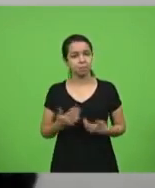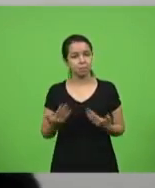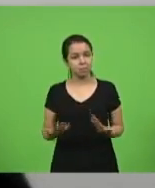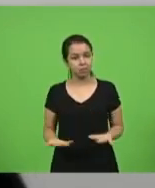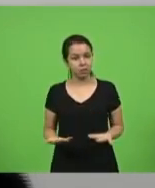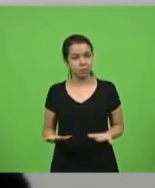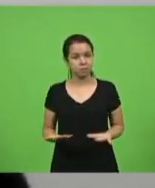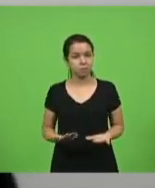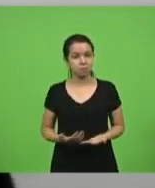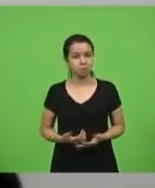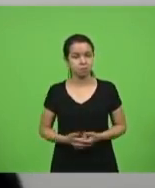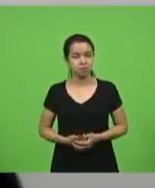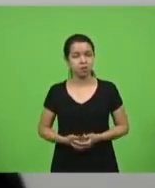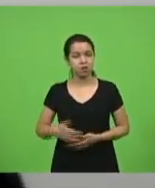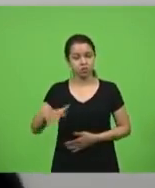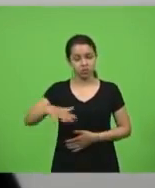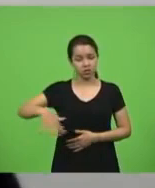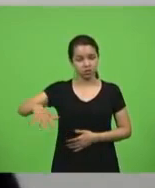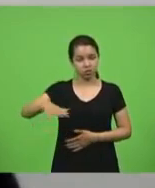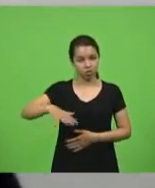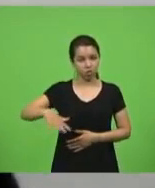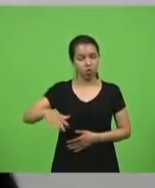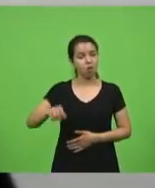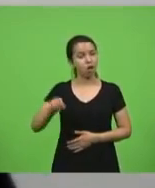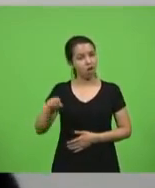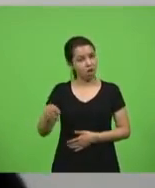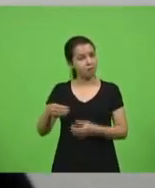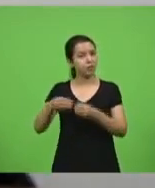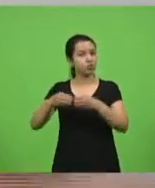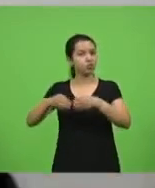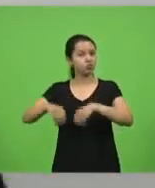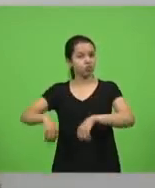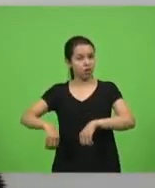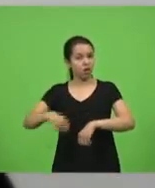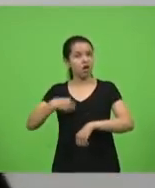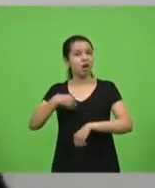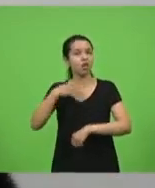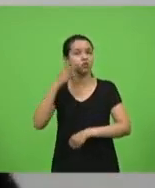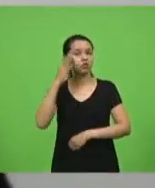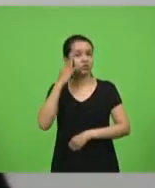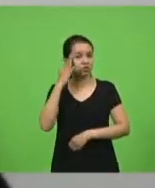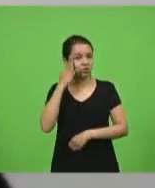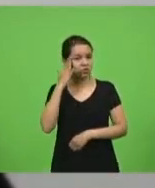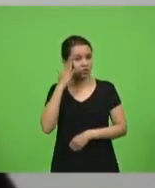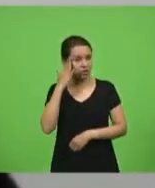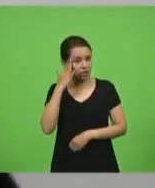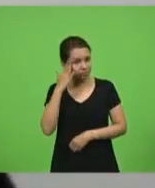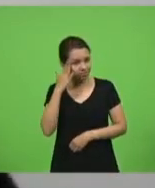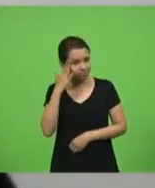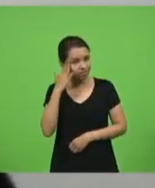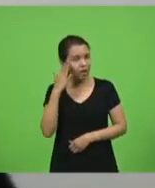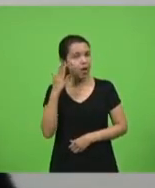este dos mais atingidos, eu estou ciente do impacto fiscal que tal medida